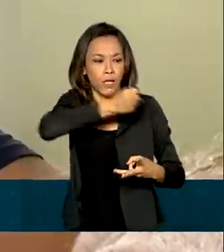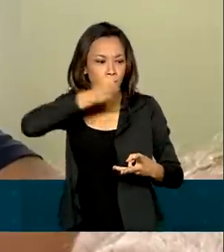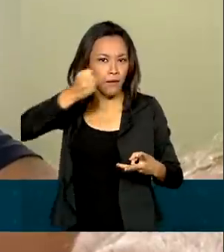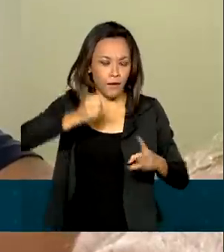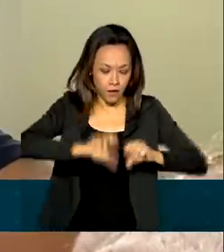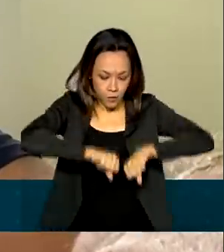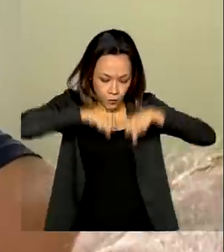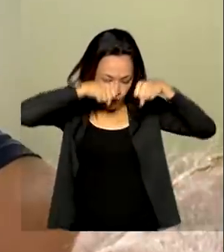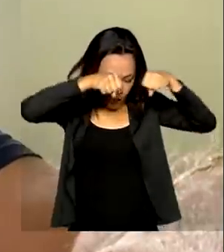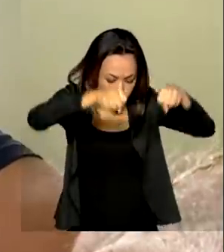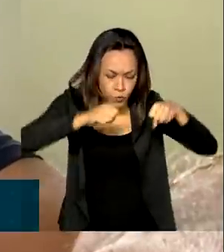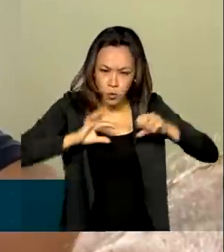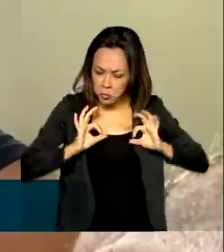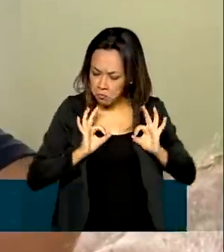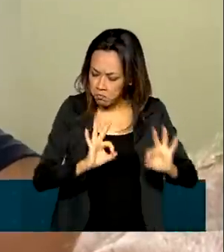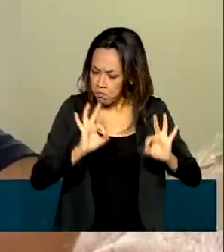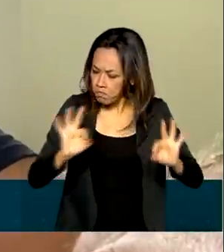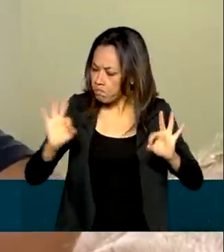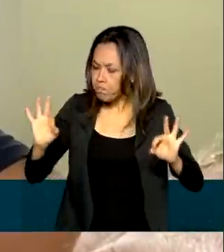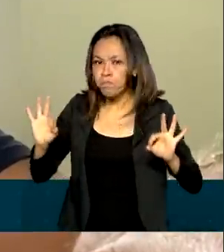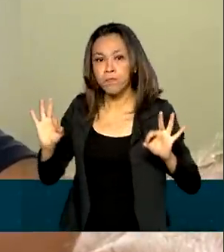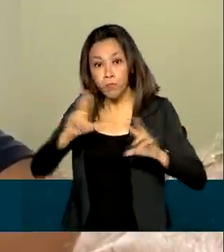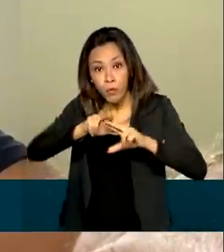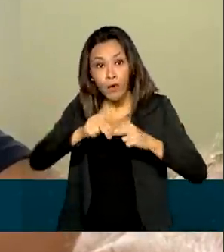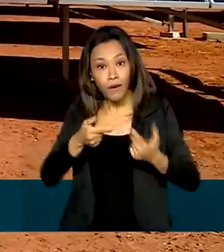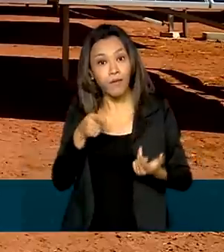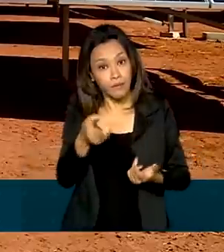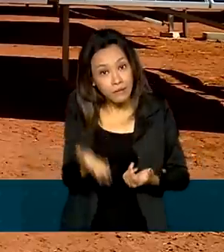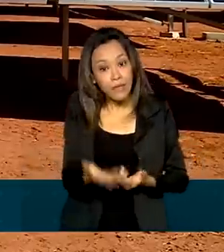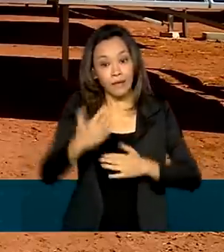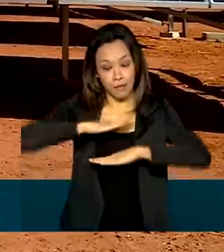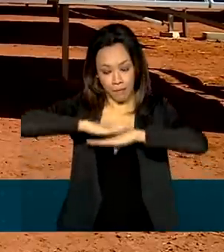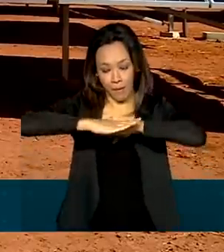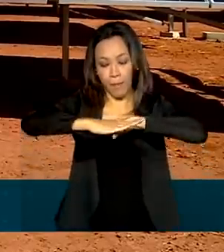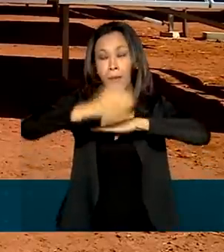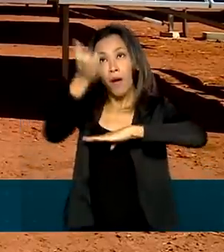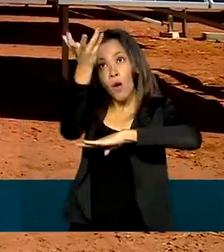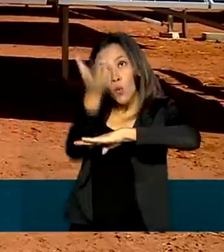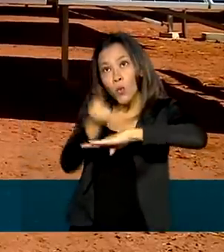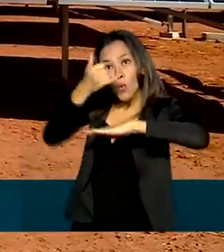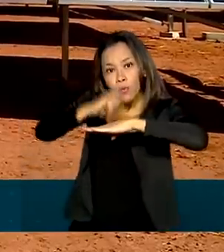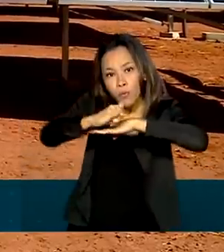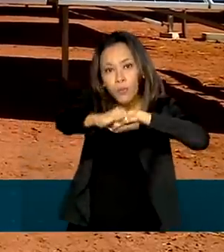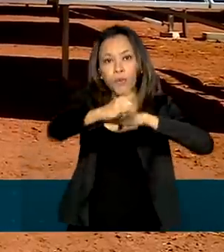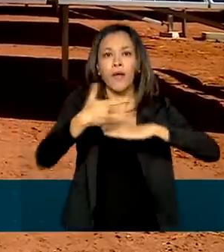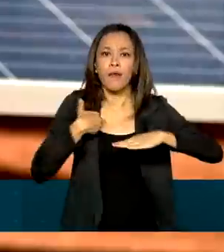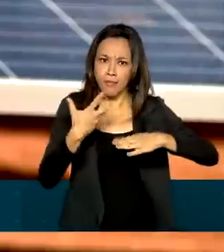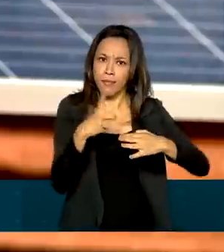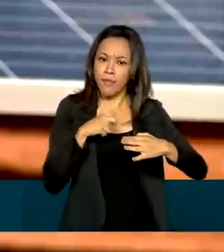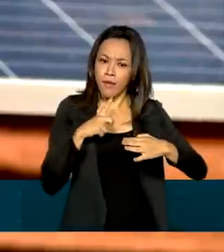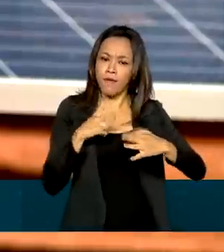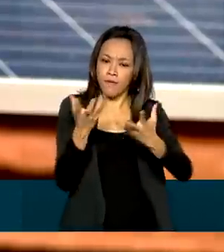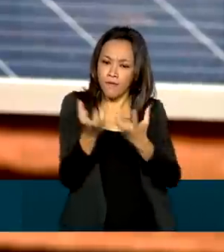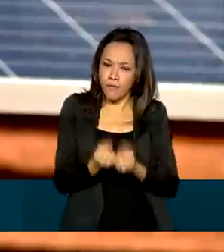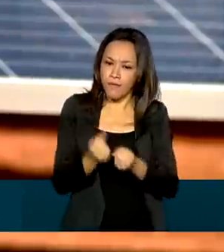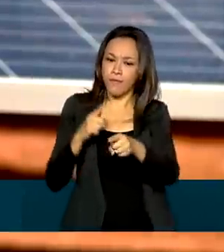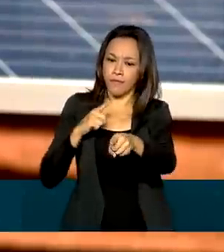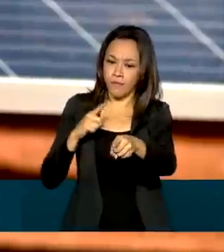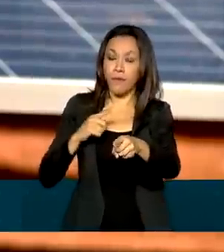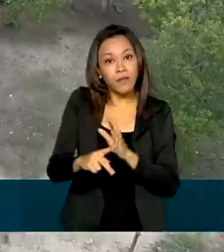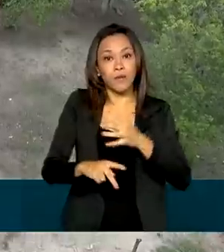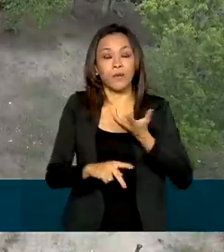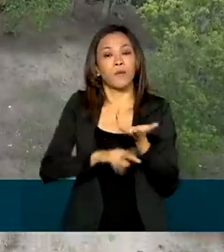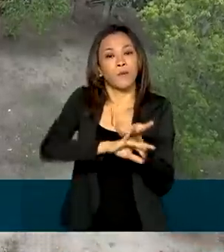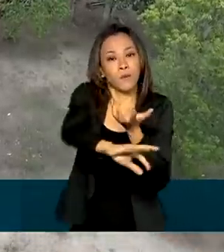quais todos estão funcionando perfeitamente devido à implantação disso. A fazenda de Mário Sérgio recebeu placas de energia solar do projeto